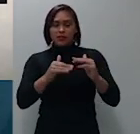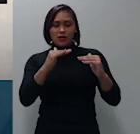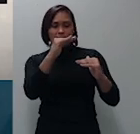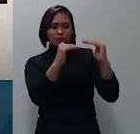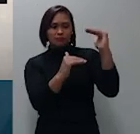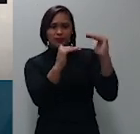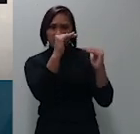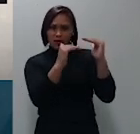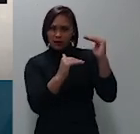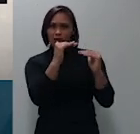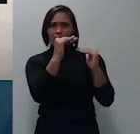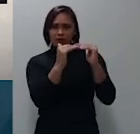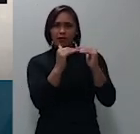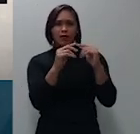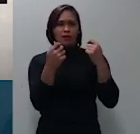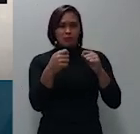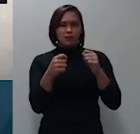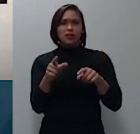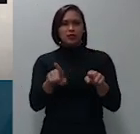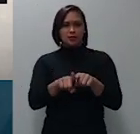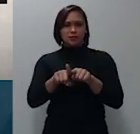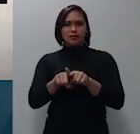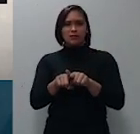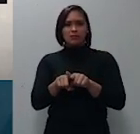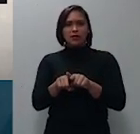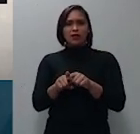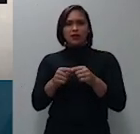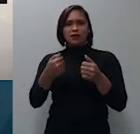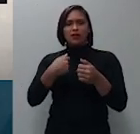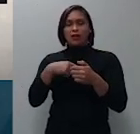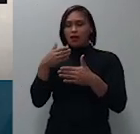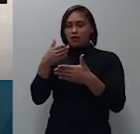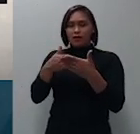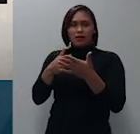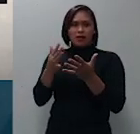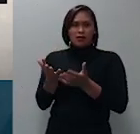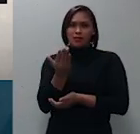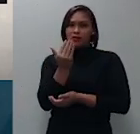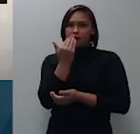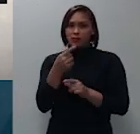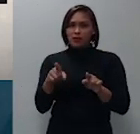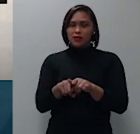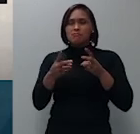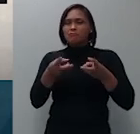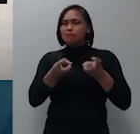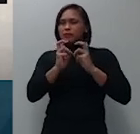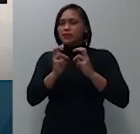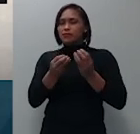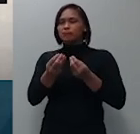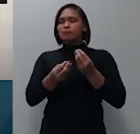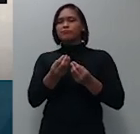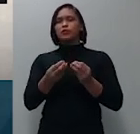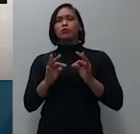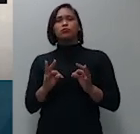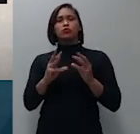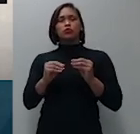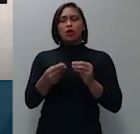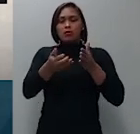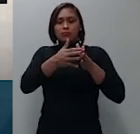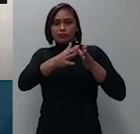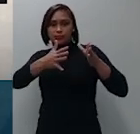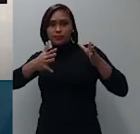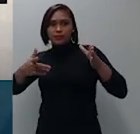terem também aspecto alimentar e eu observo que quando a questão abrange honorários de